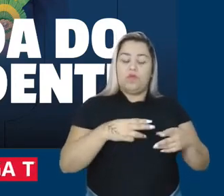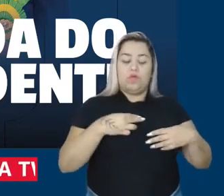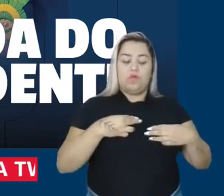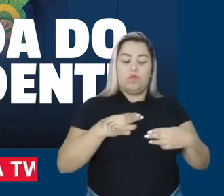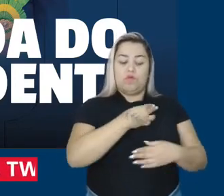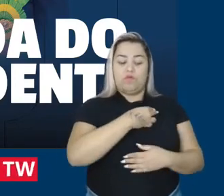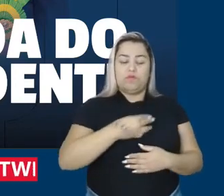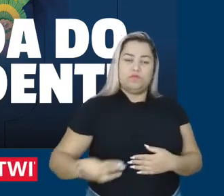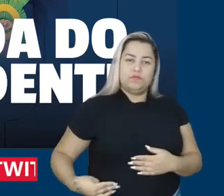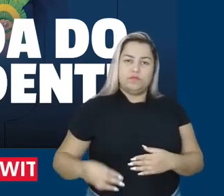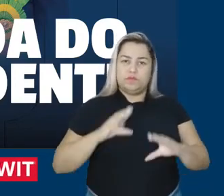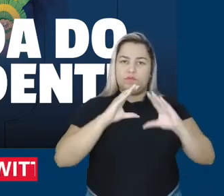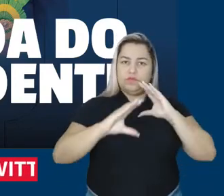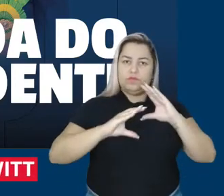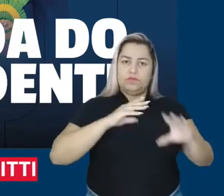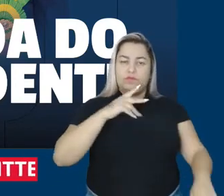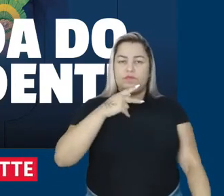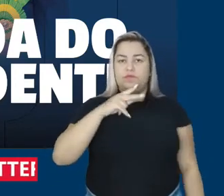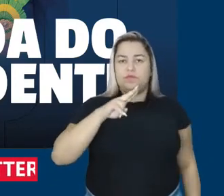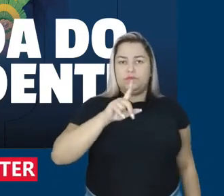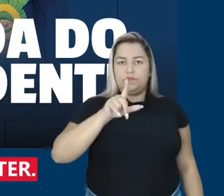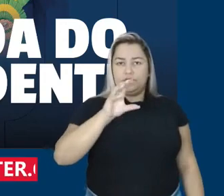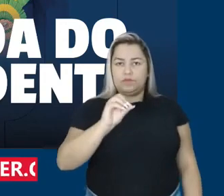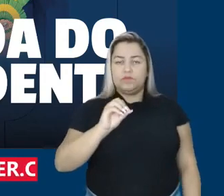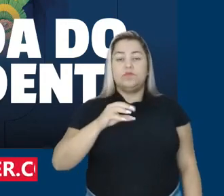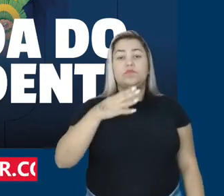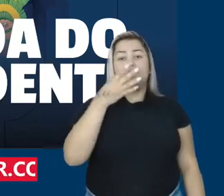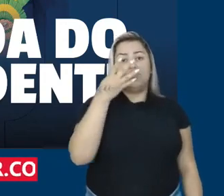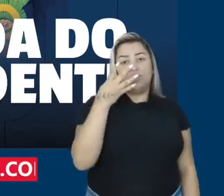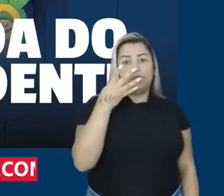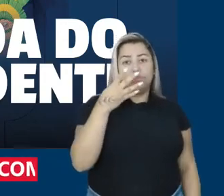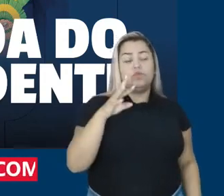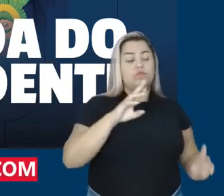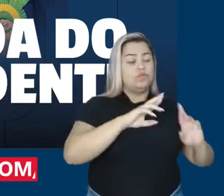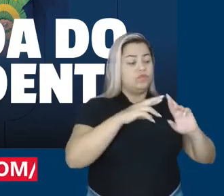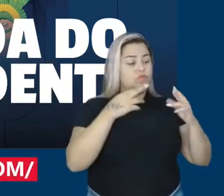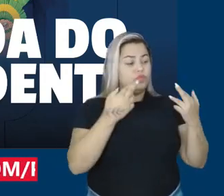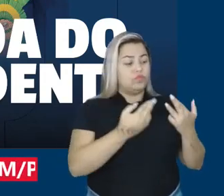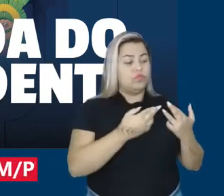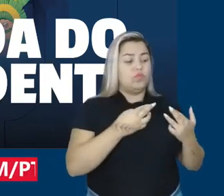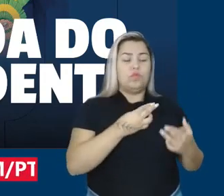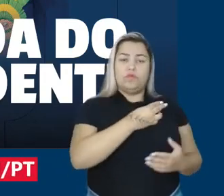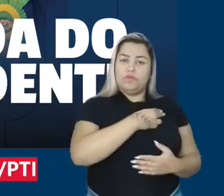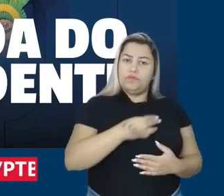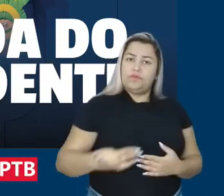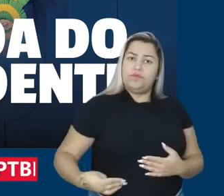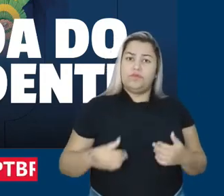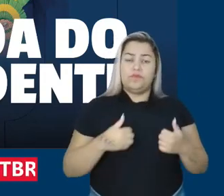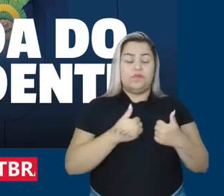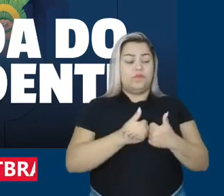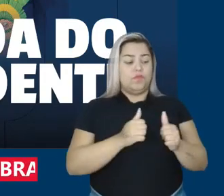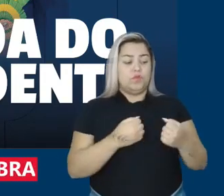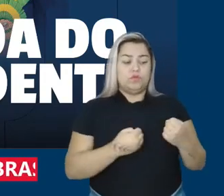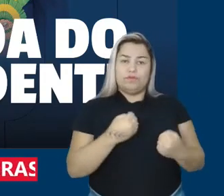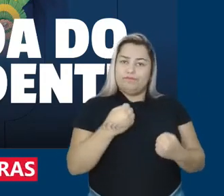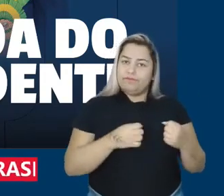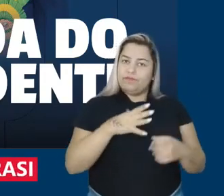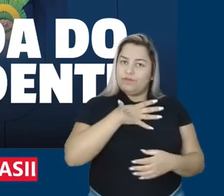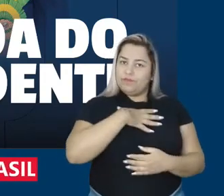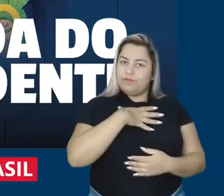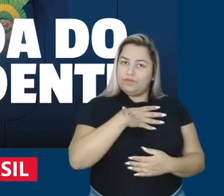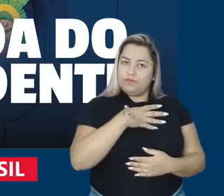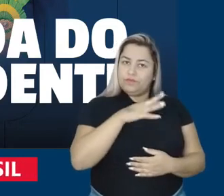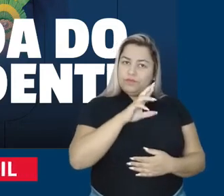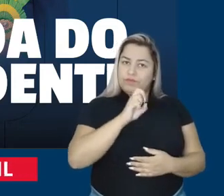de Comunicação Social, Paulo Pimenta. Às quatro horas, ele se reúne com o ministro dos Transportes, Renan Filho, e com o